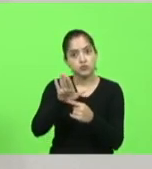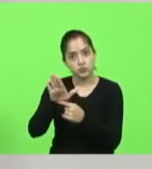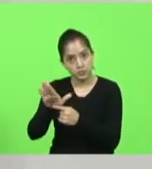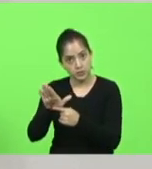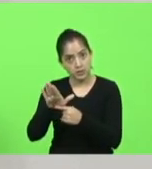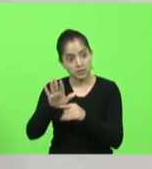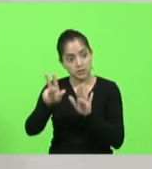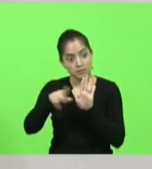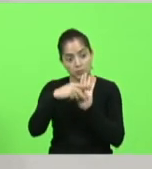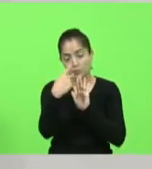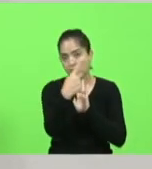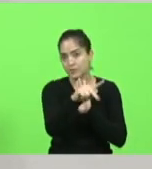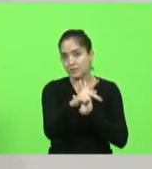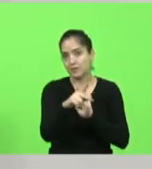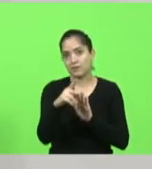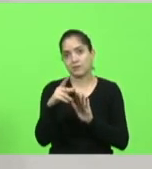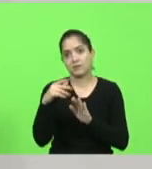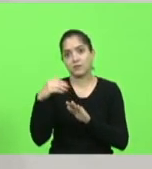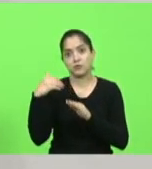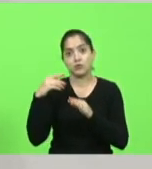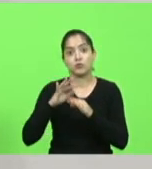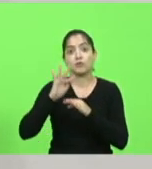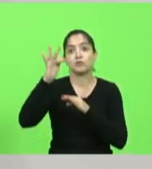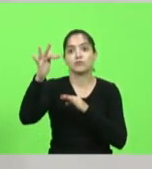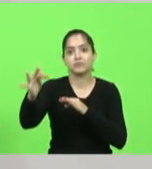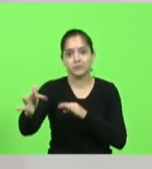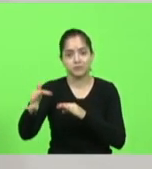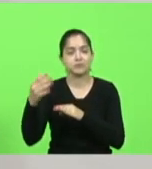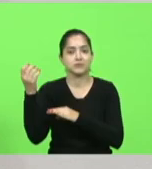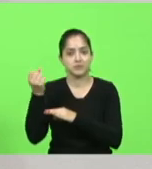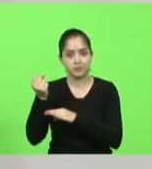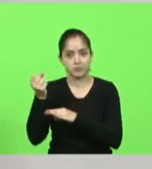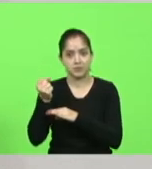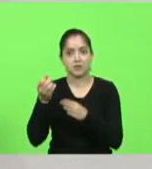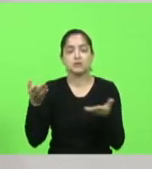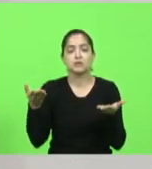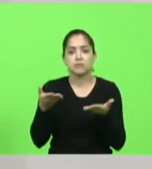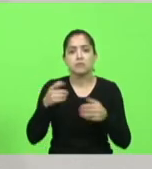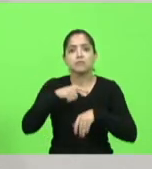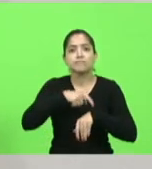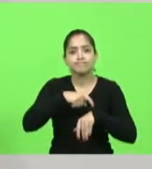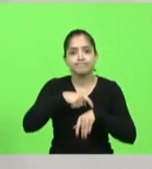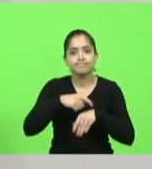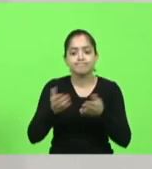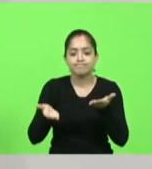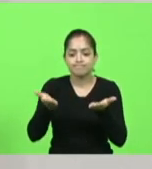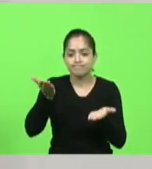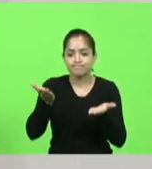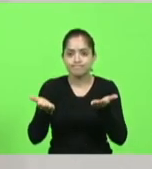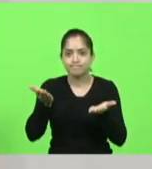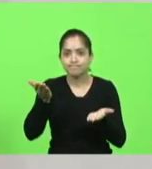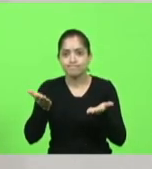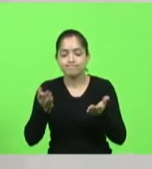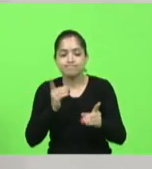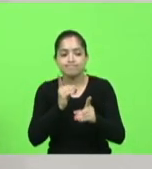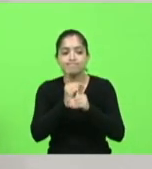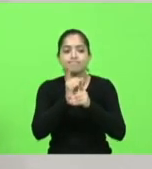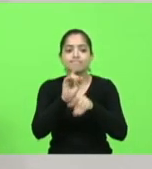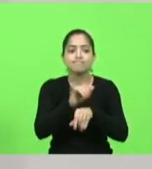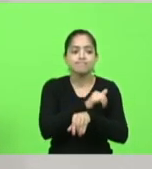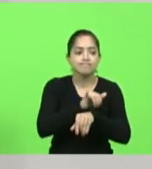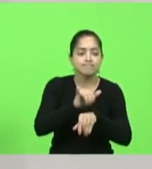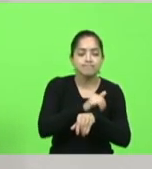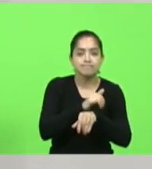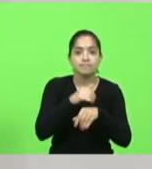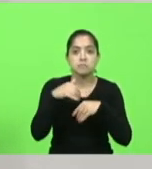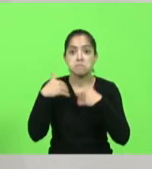aposentadoria. Então, eu vejo que é um momento de buscar um equilíbrio, encontrar uma solução, só não